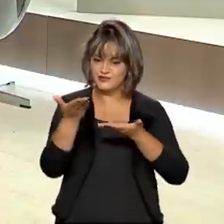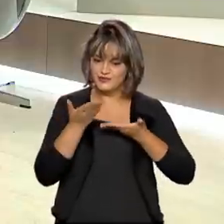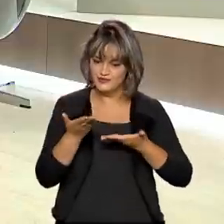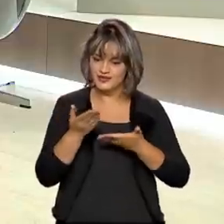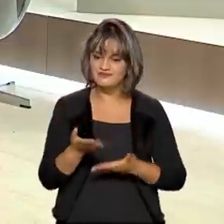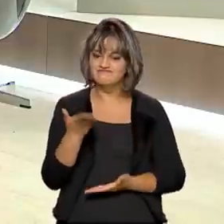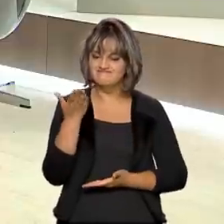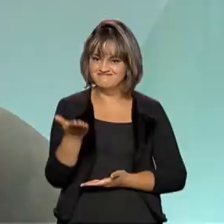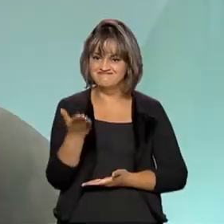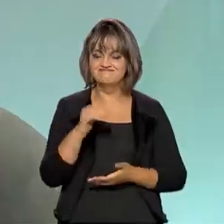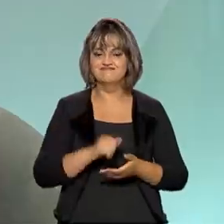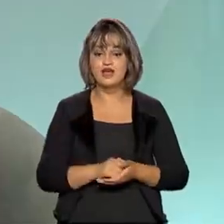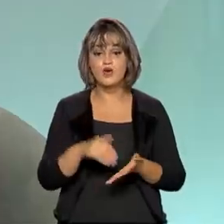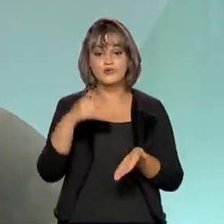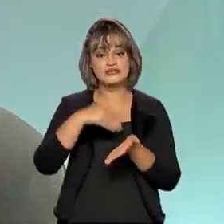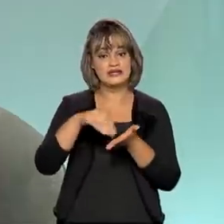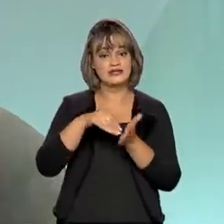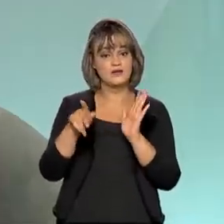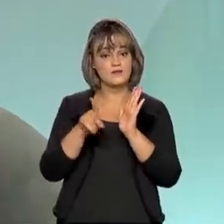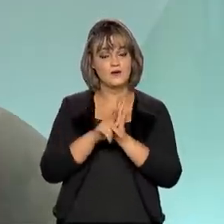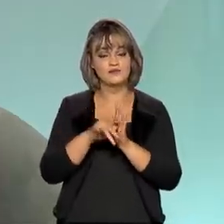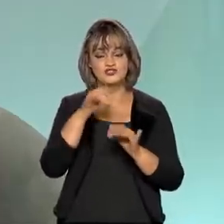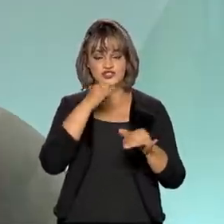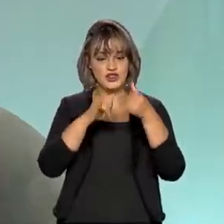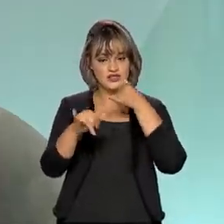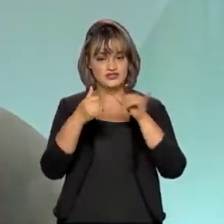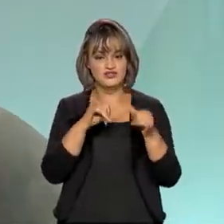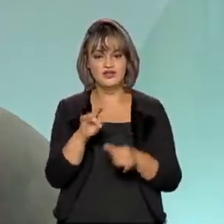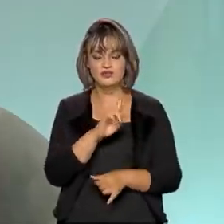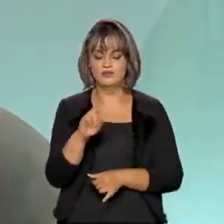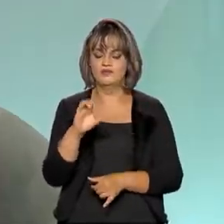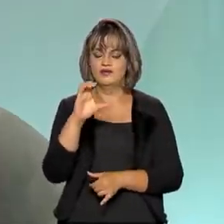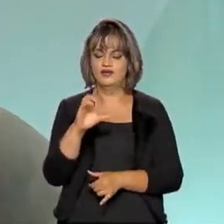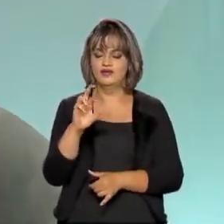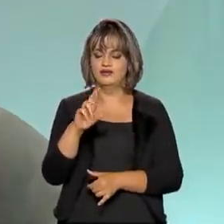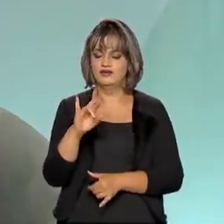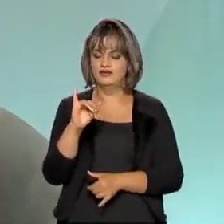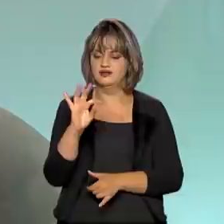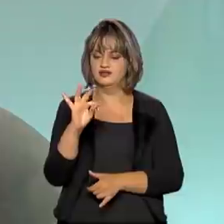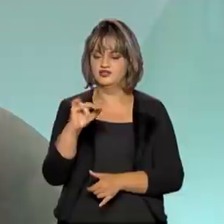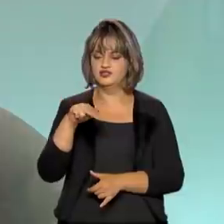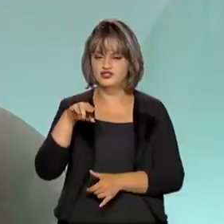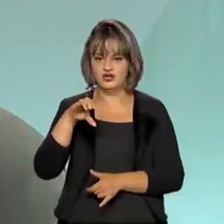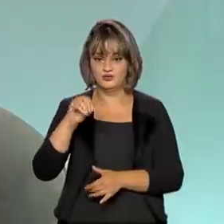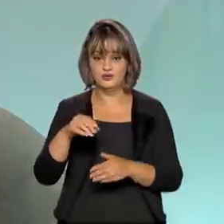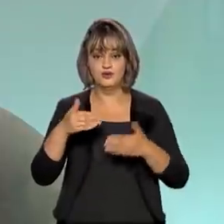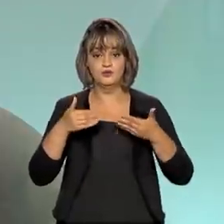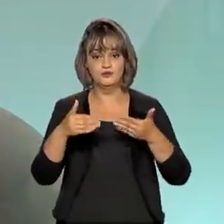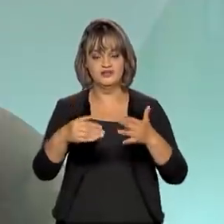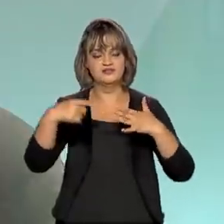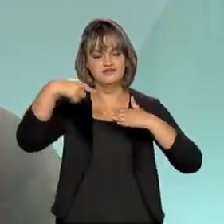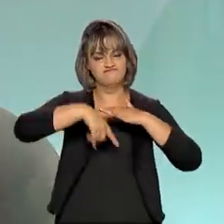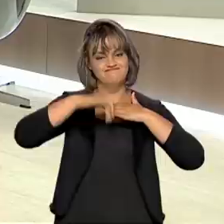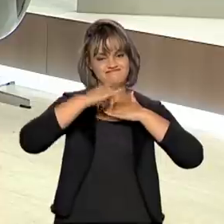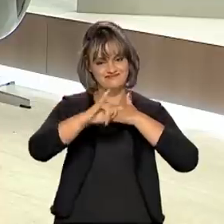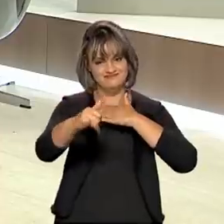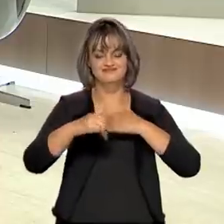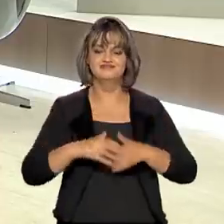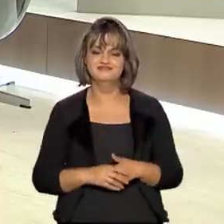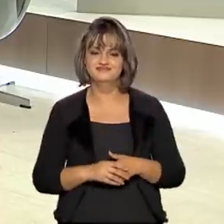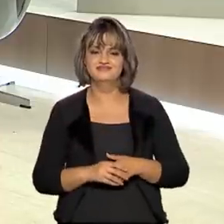nos estúdios da EBC o secretário de Energia Elétrica, Cristiano Vieira, do Ministério de Minas e Energia.